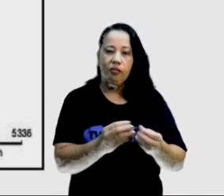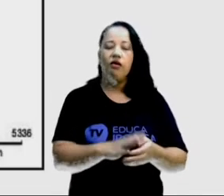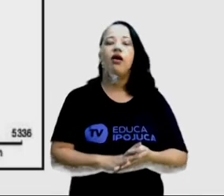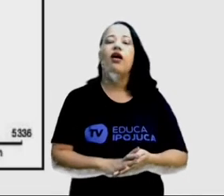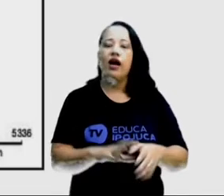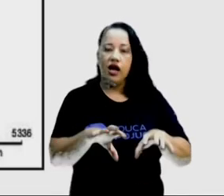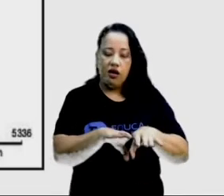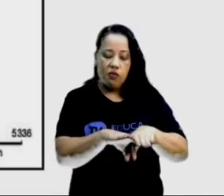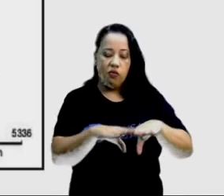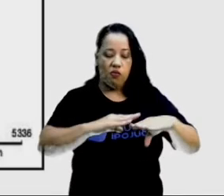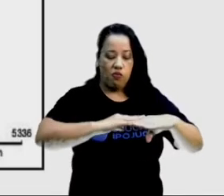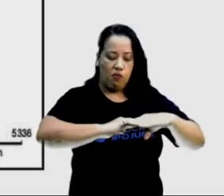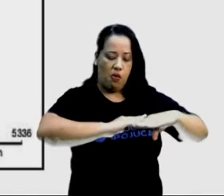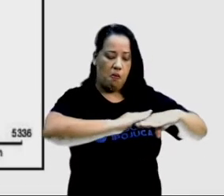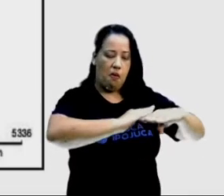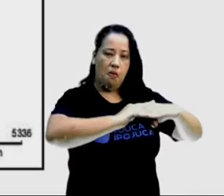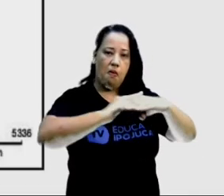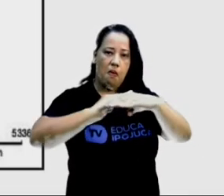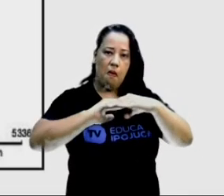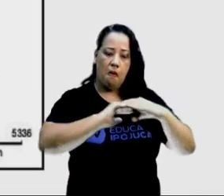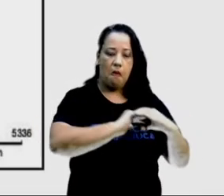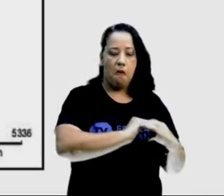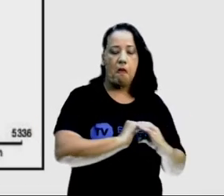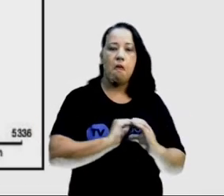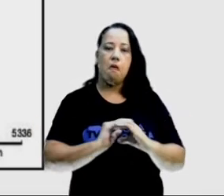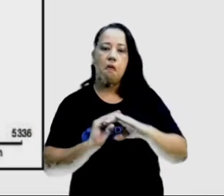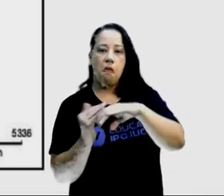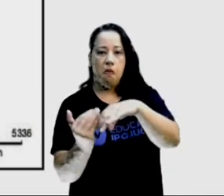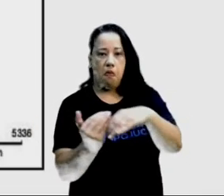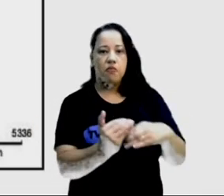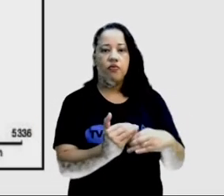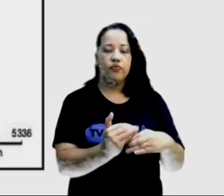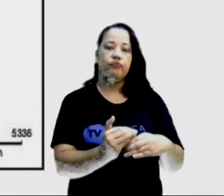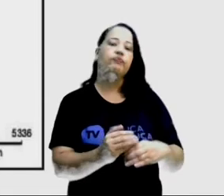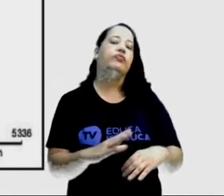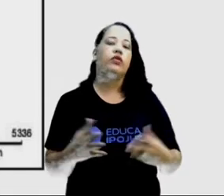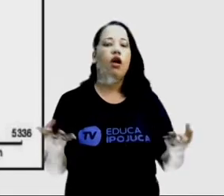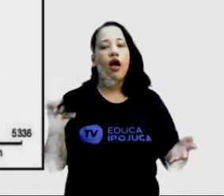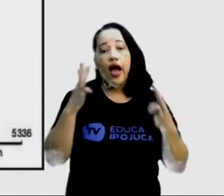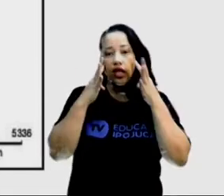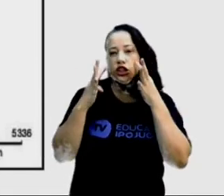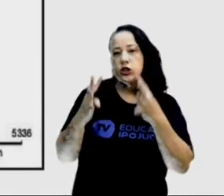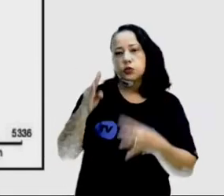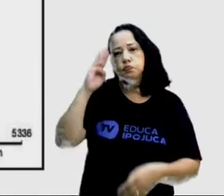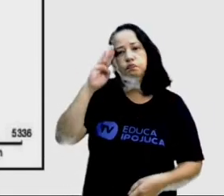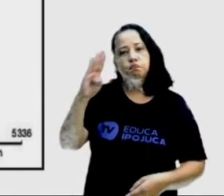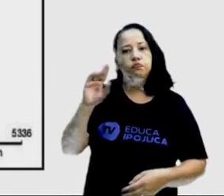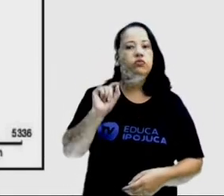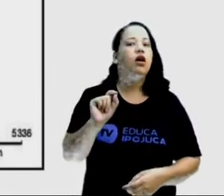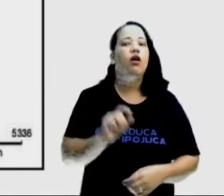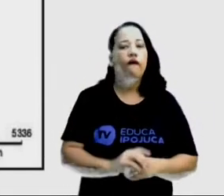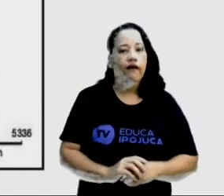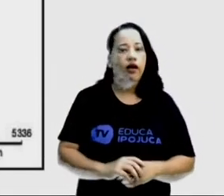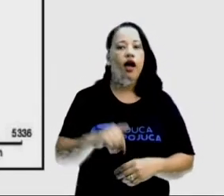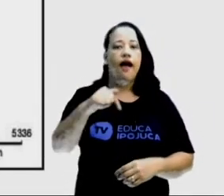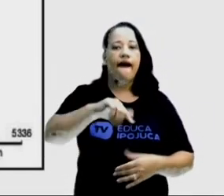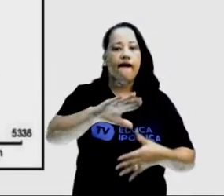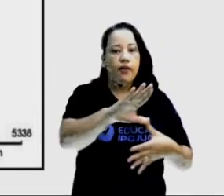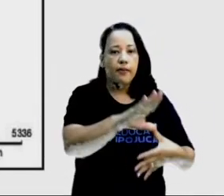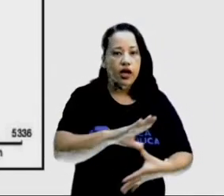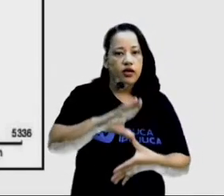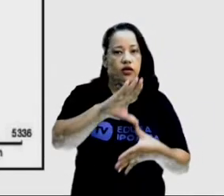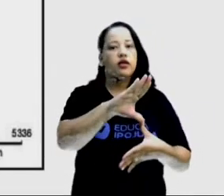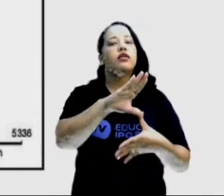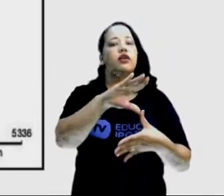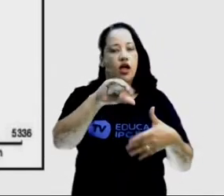A gente, vou dar uma atenção principal ao nosso continente, a